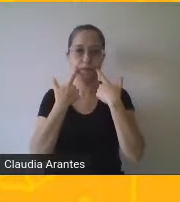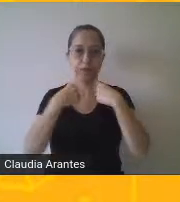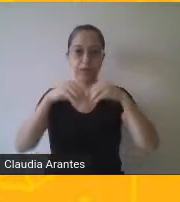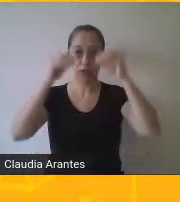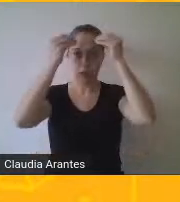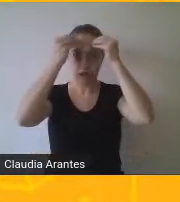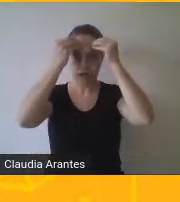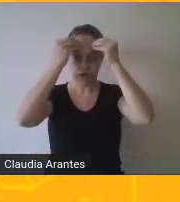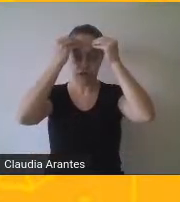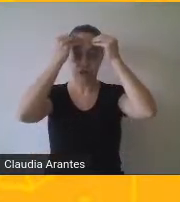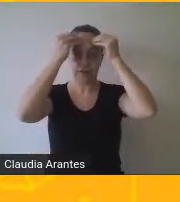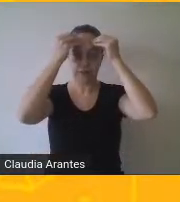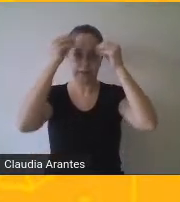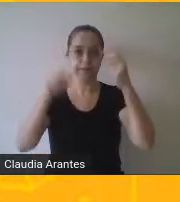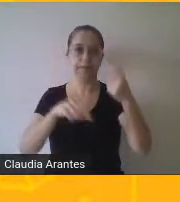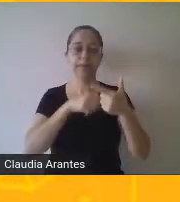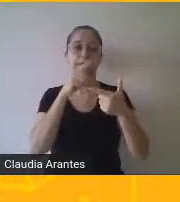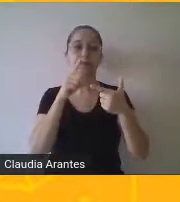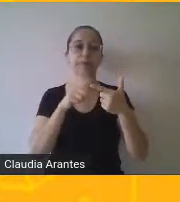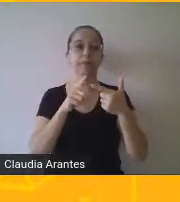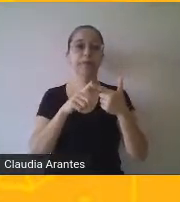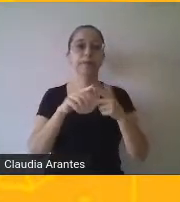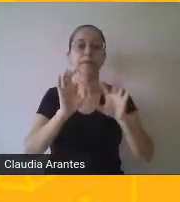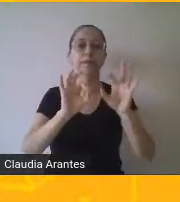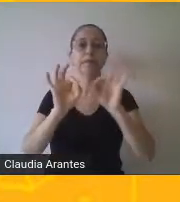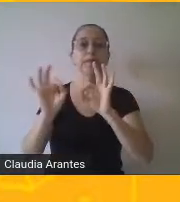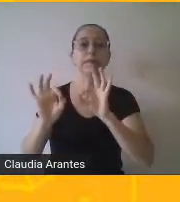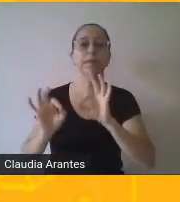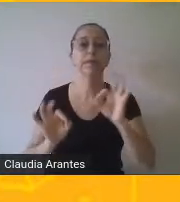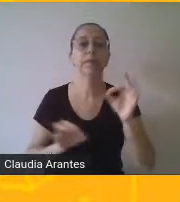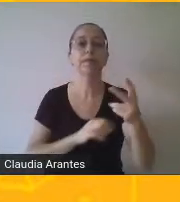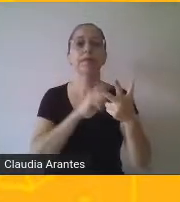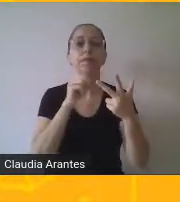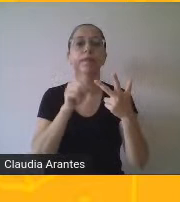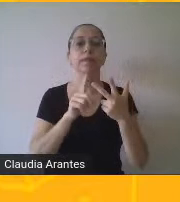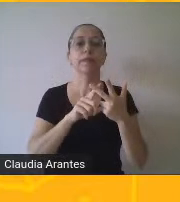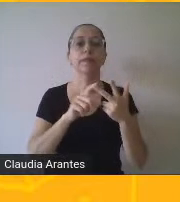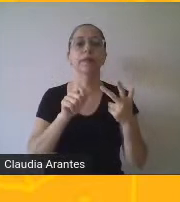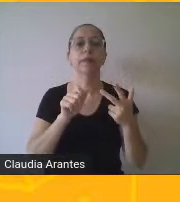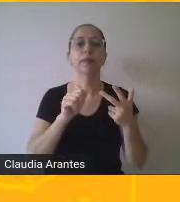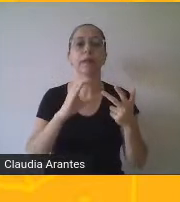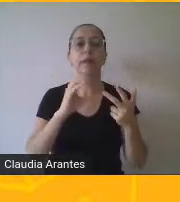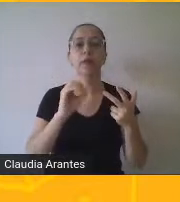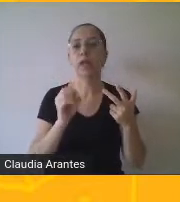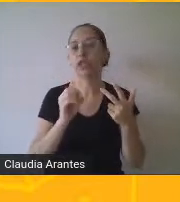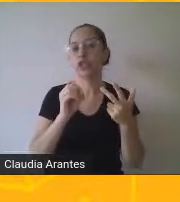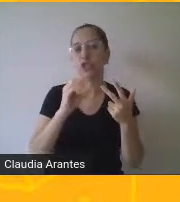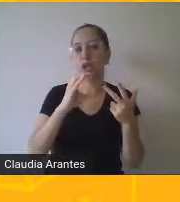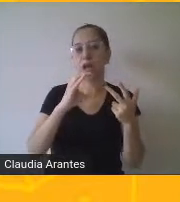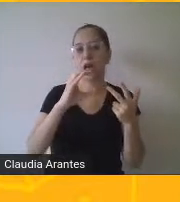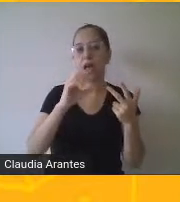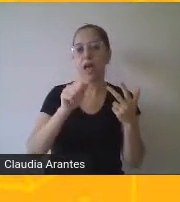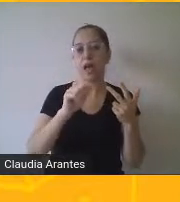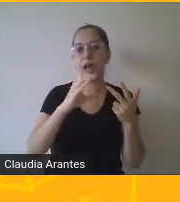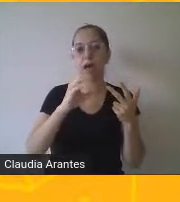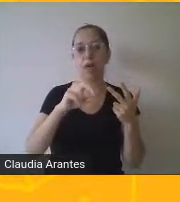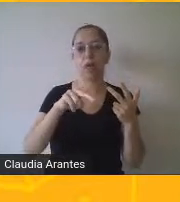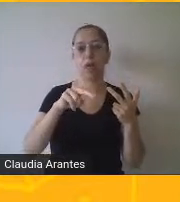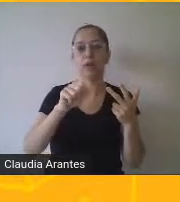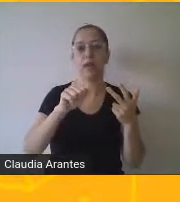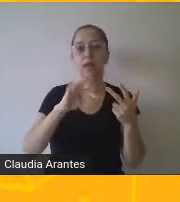metalinguagem, a fática, a conativa ou apelativa, a função